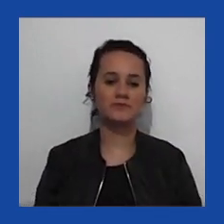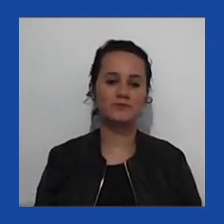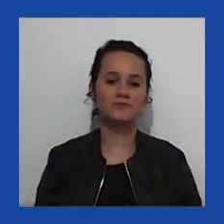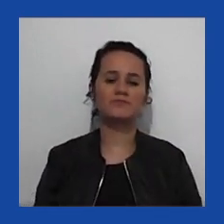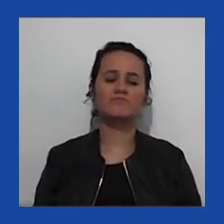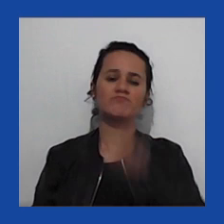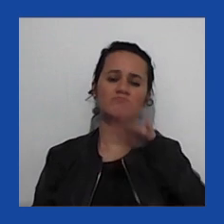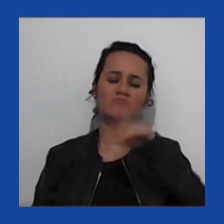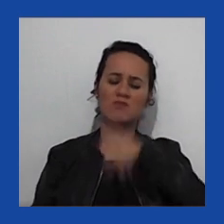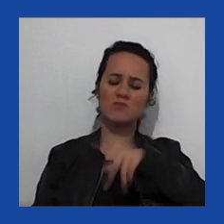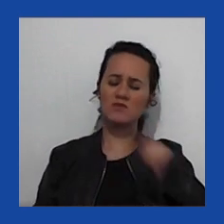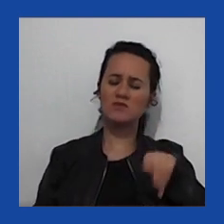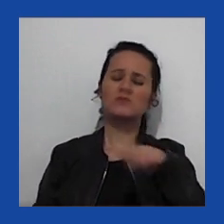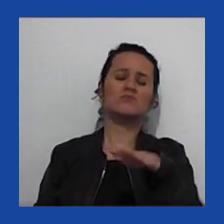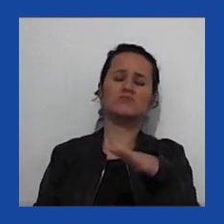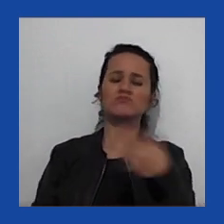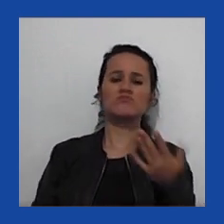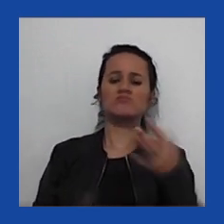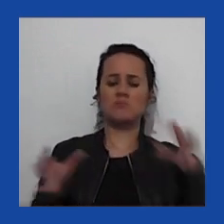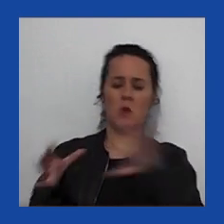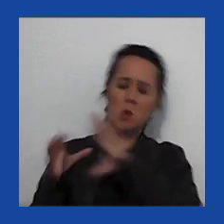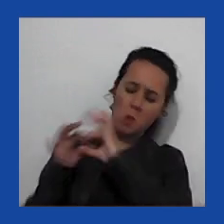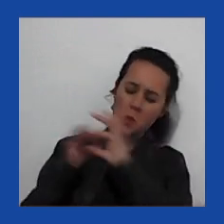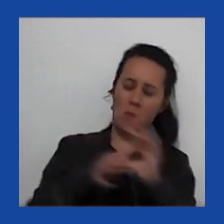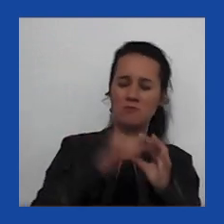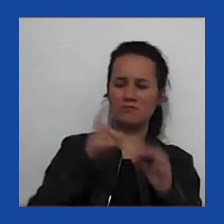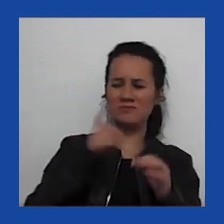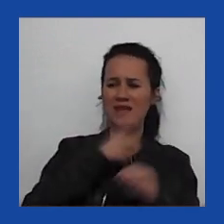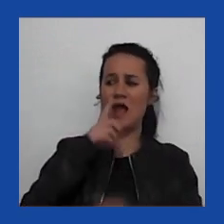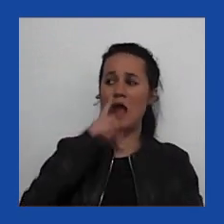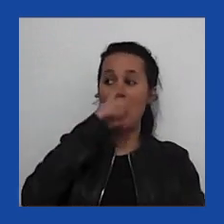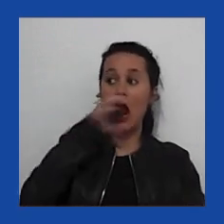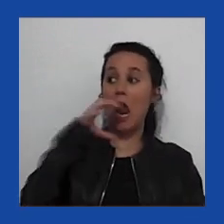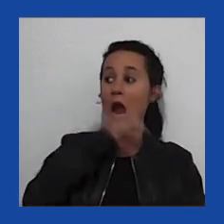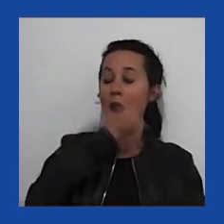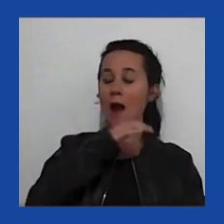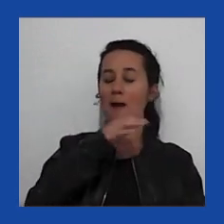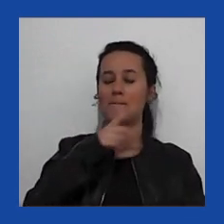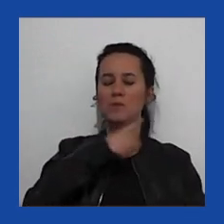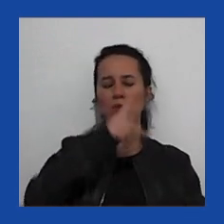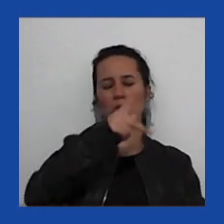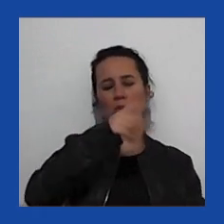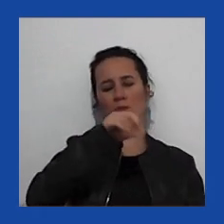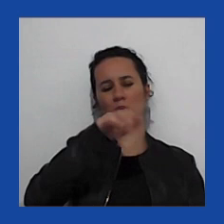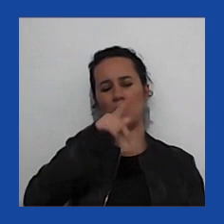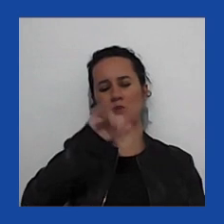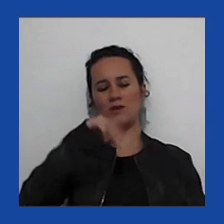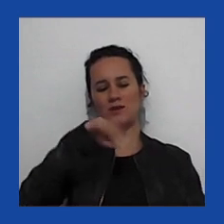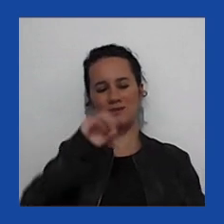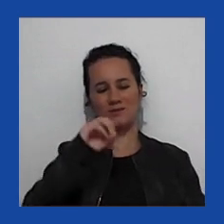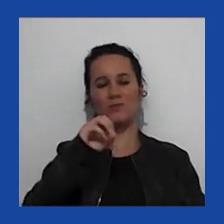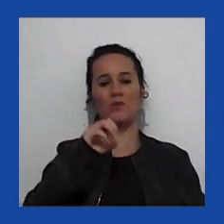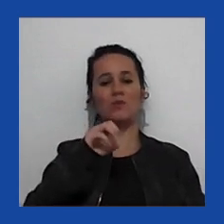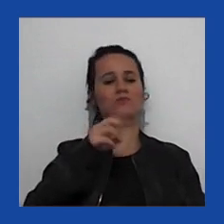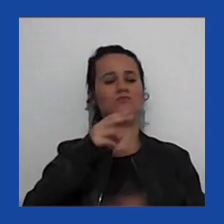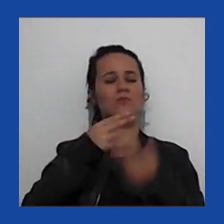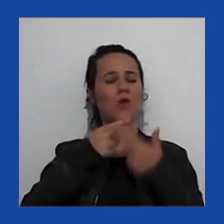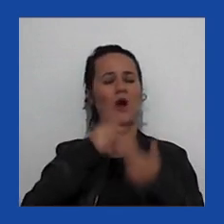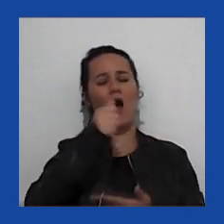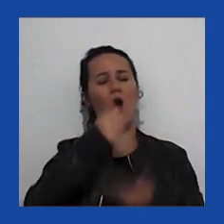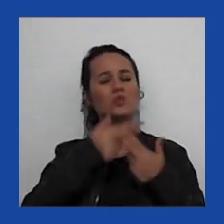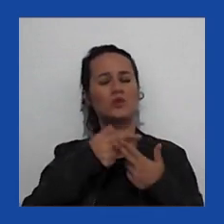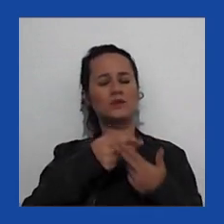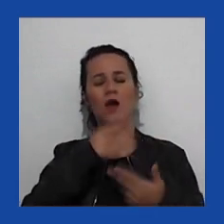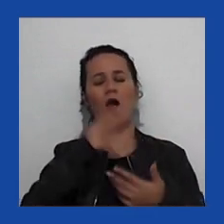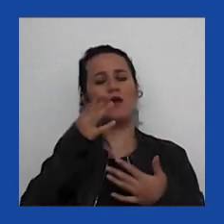professor Antony, nesse contexto de emergência do populismo autoritário, qual é o lugar do setor privado? Então, as empresas, elas